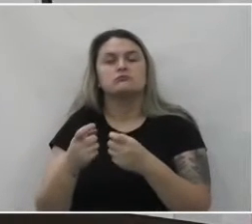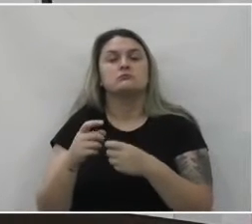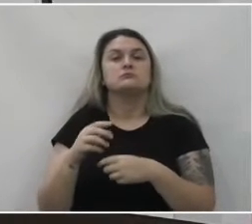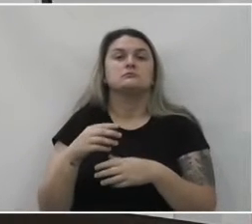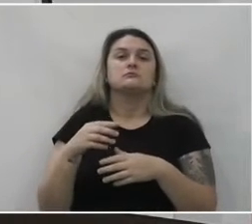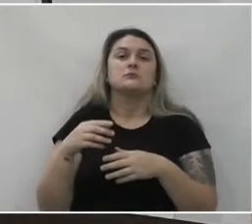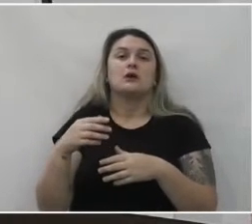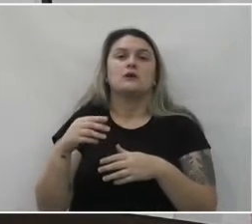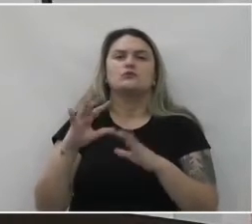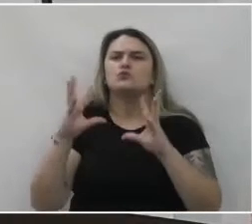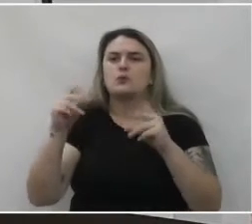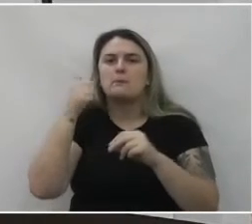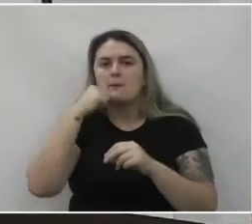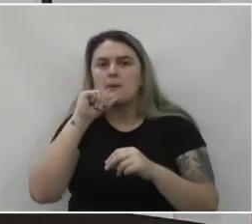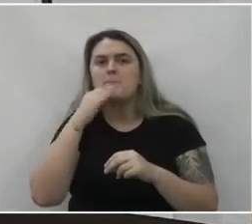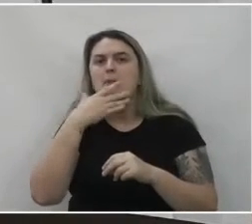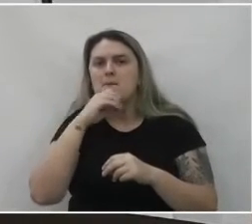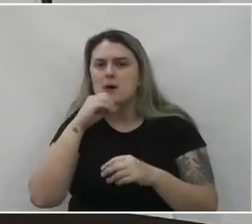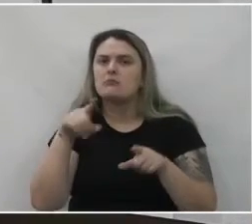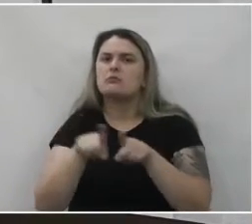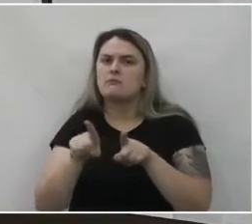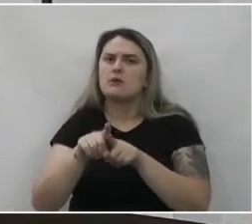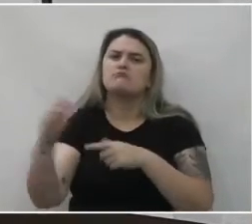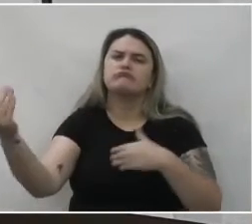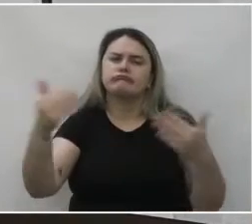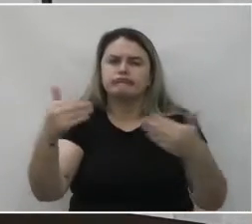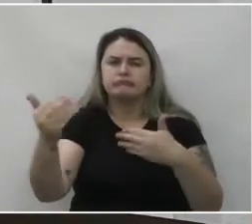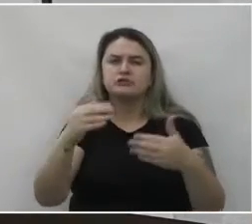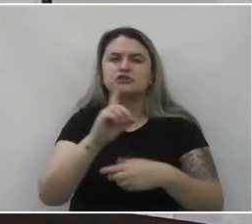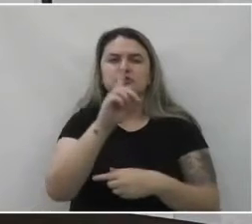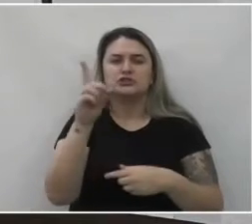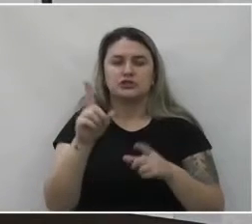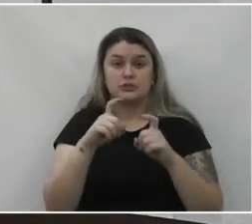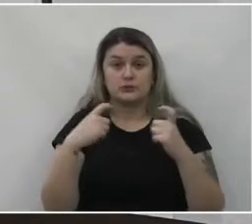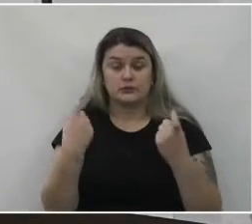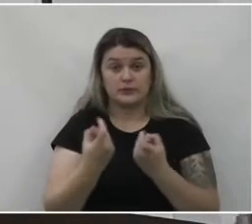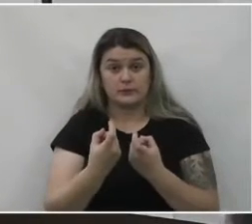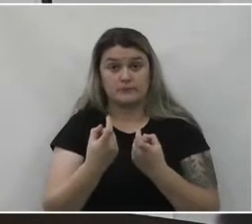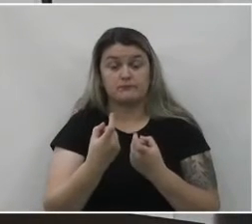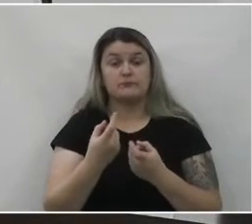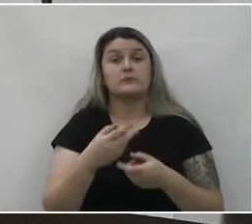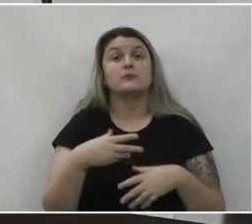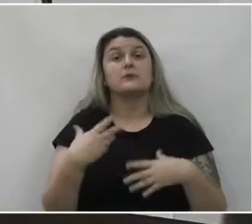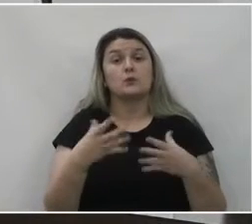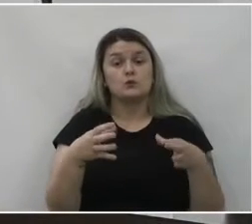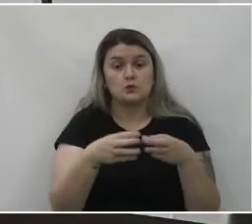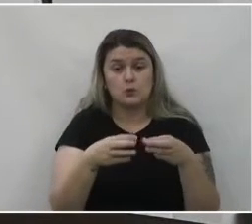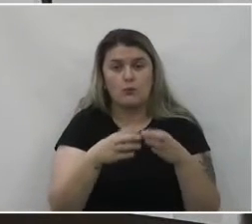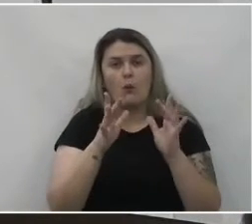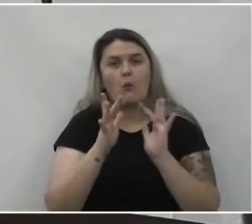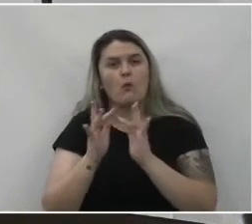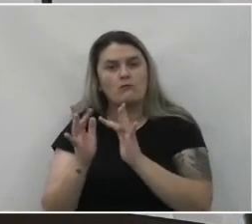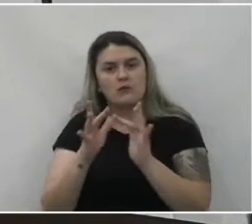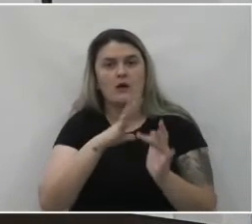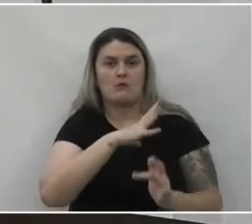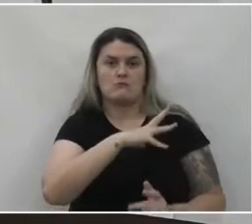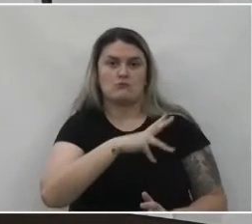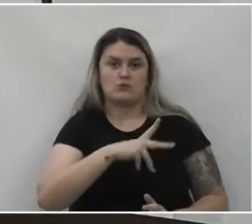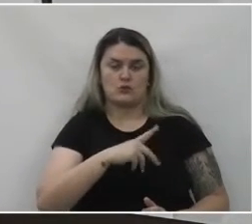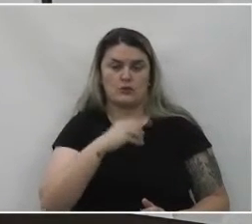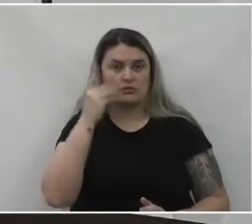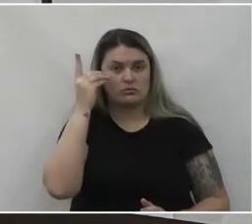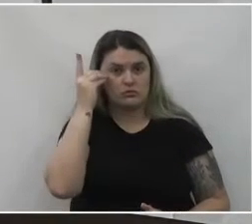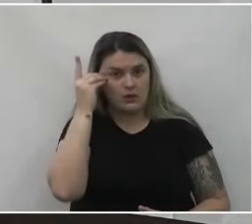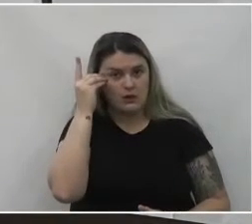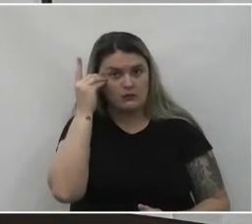as outras mães e pais também se fizeram presente. Convém mencionar que o Grupo Laços de Amor Dal de União da Vitória